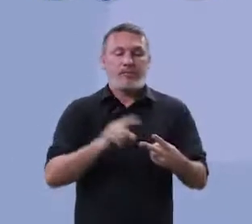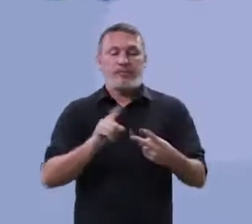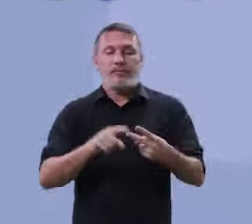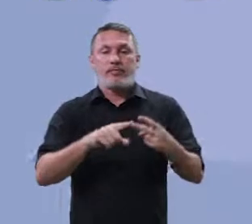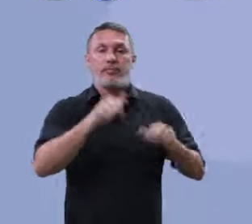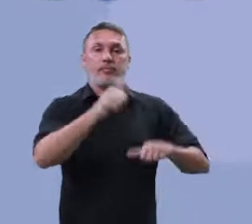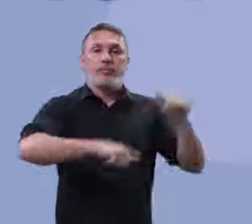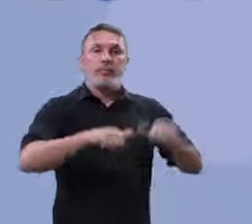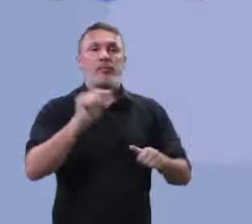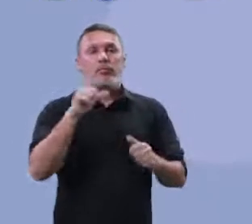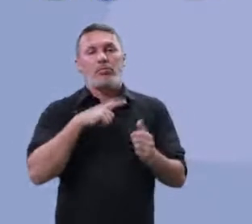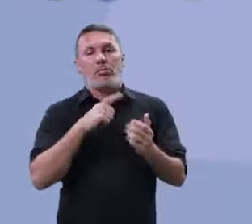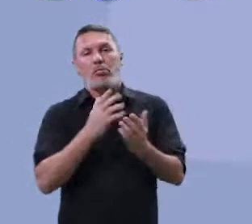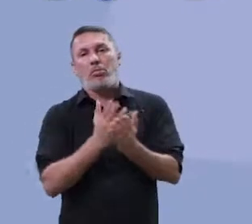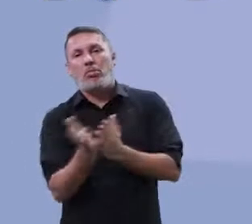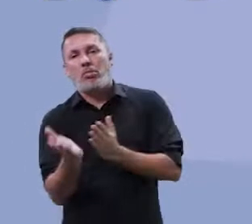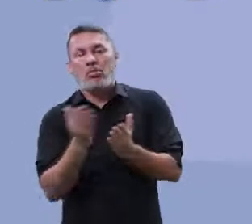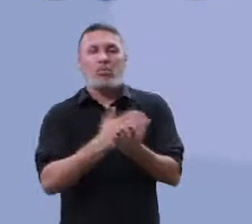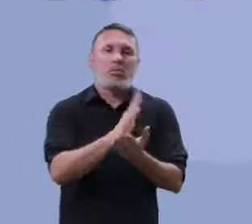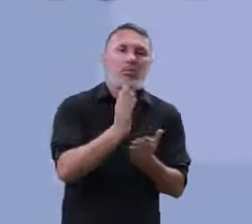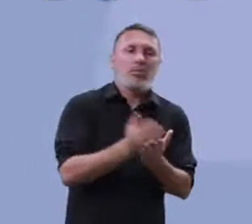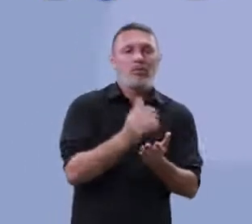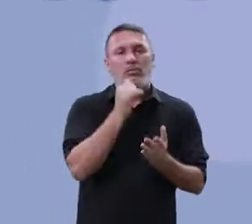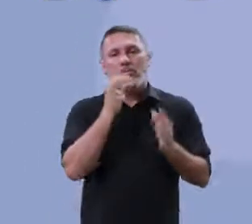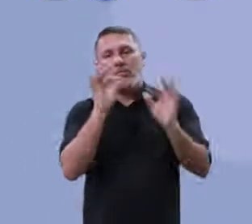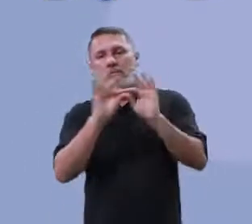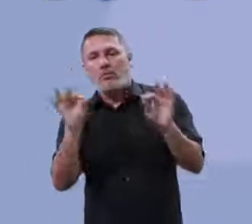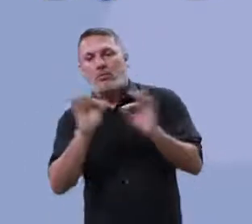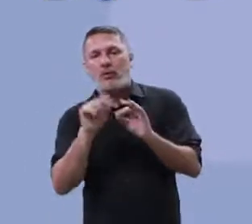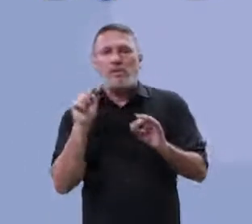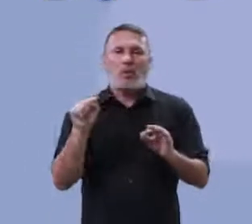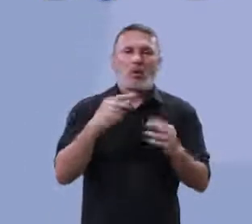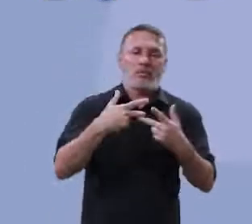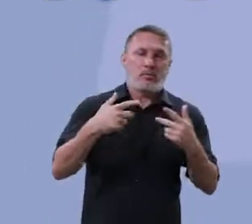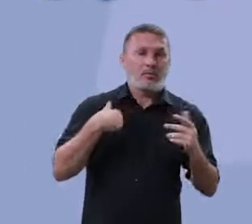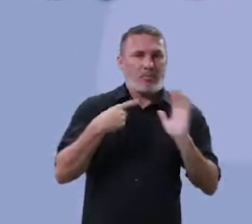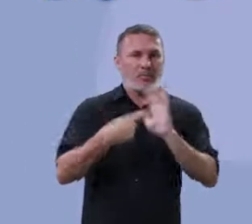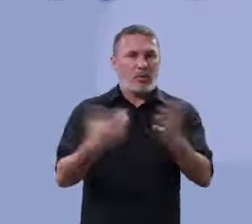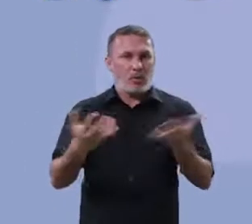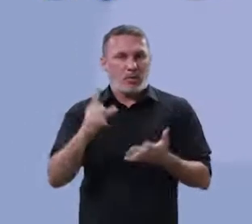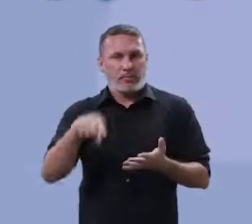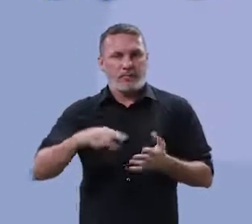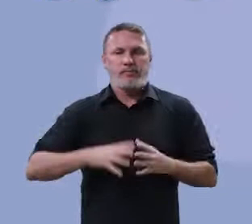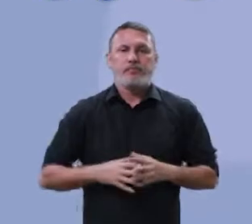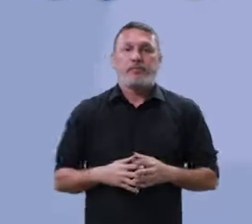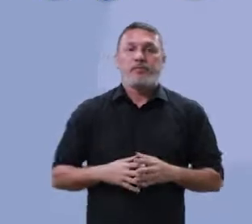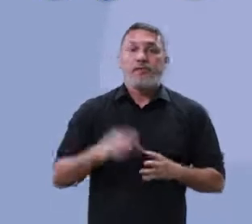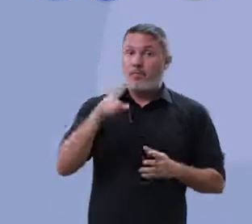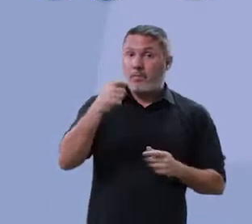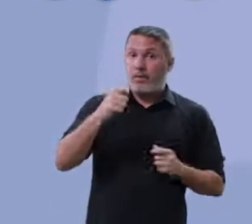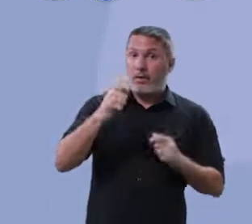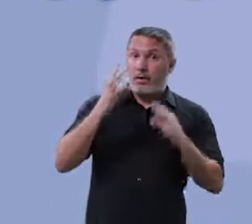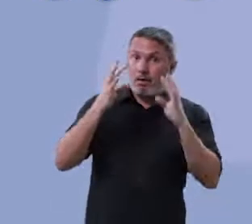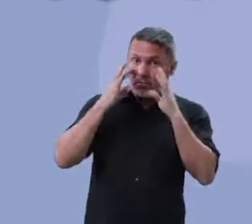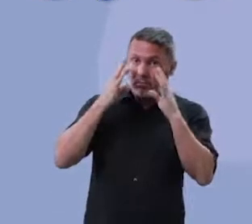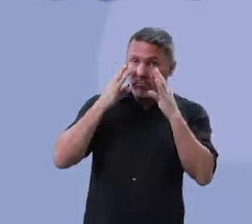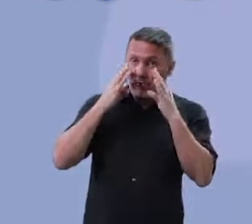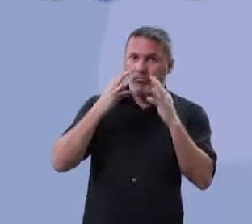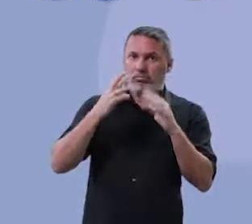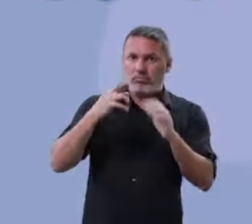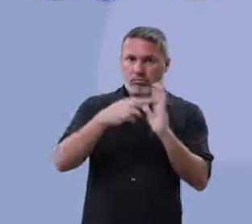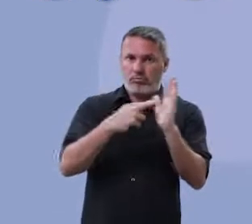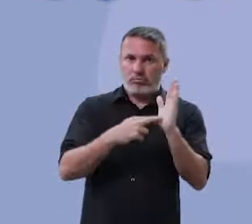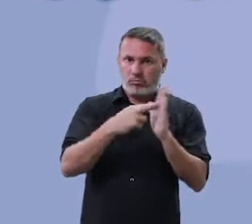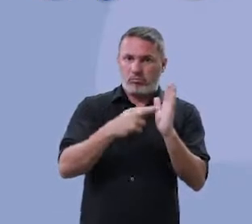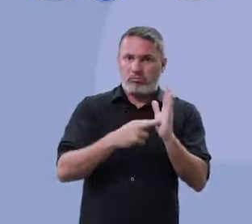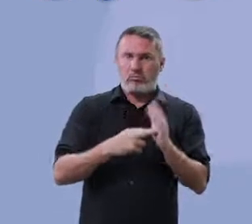segundo momento, os desvios. Ortografia, acentuação. E é isso que eu vou apresentar para vocês. Então, você precisa ficar ligado com isso